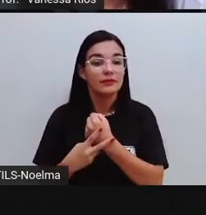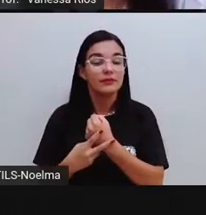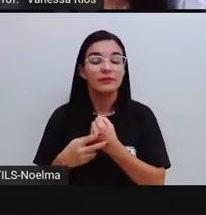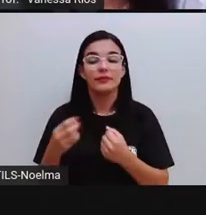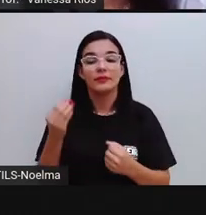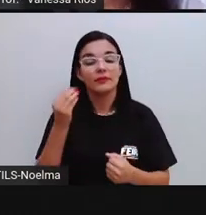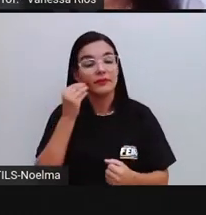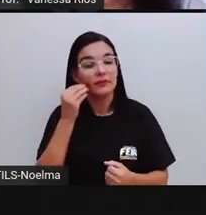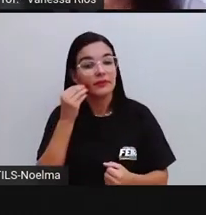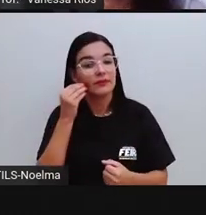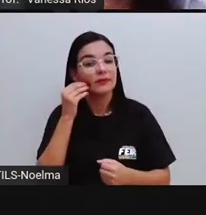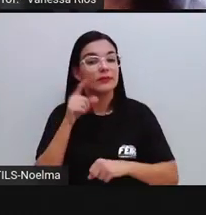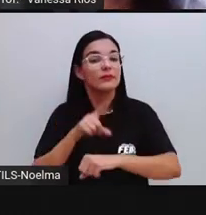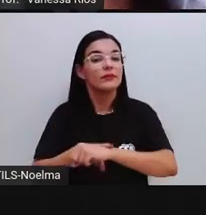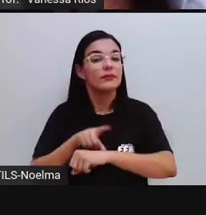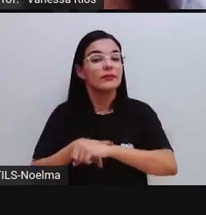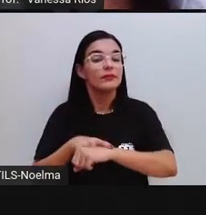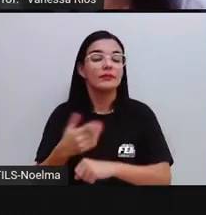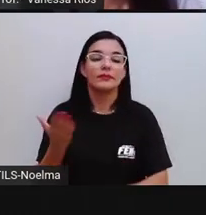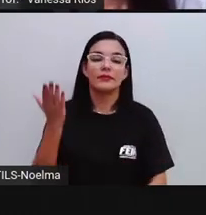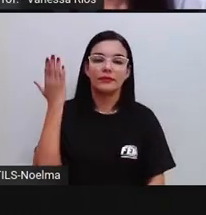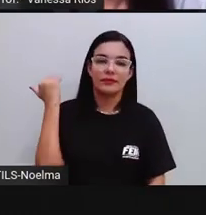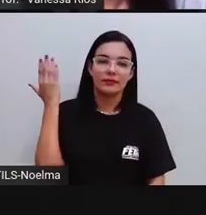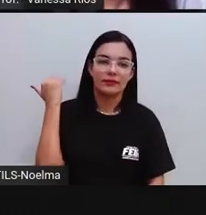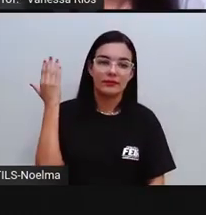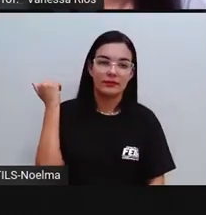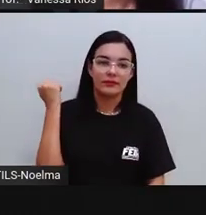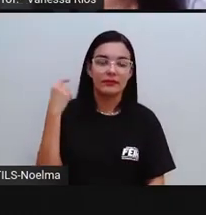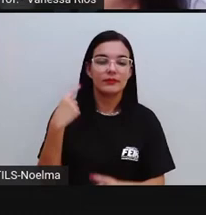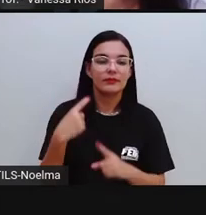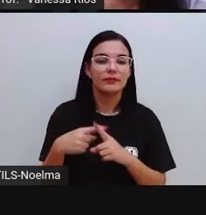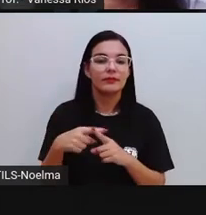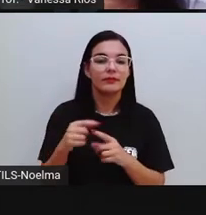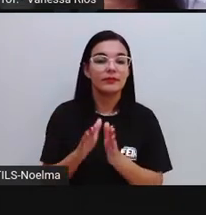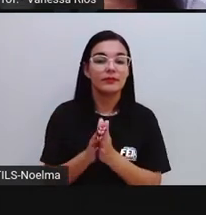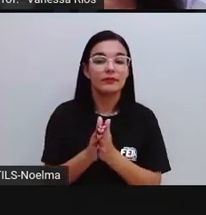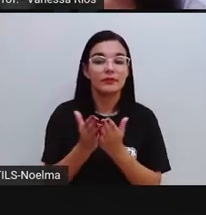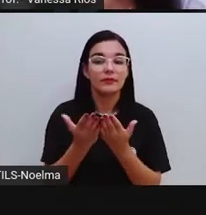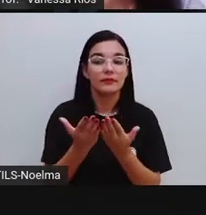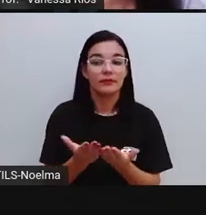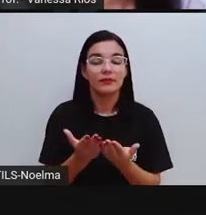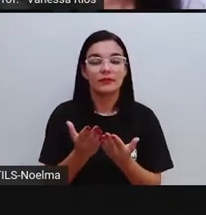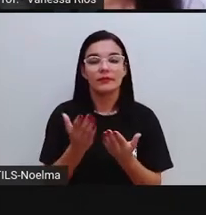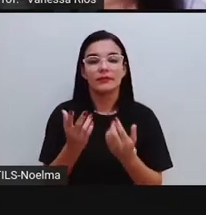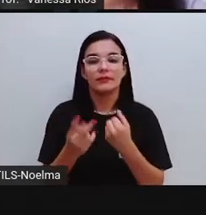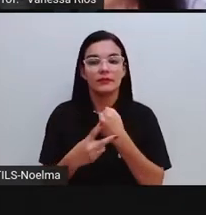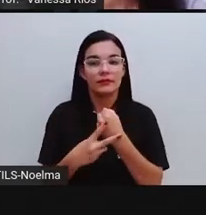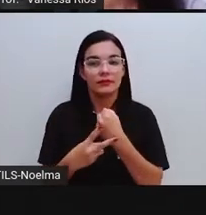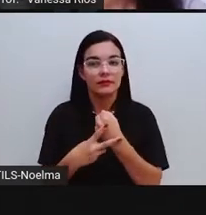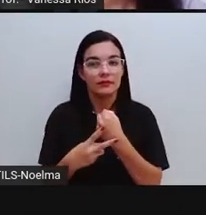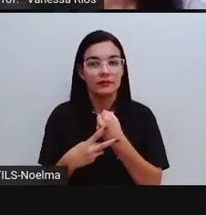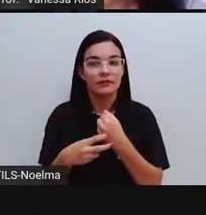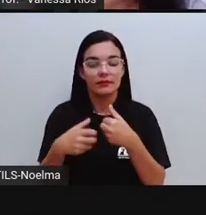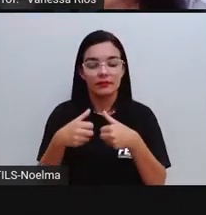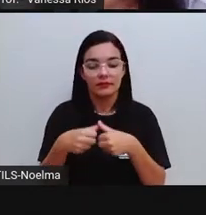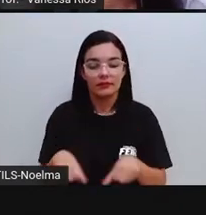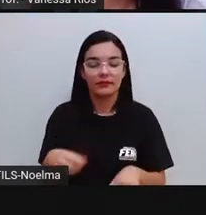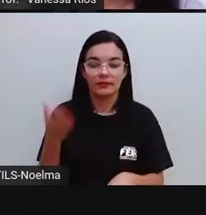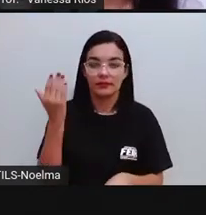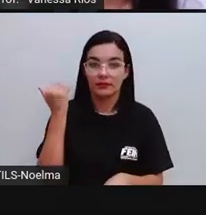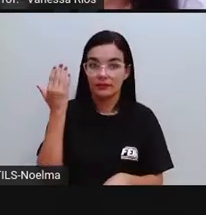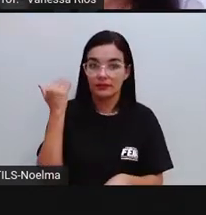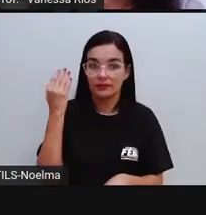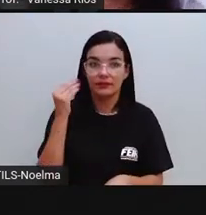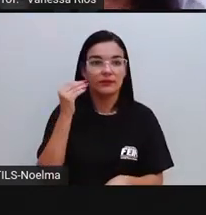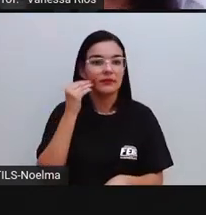referir justamente a essa função, né? Porque quando os verbos estão no tempo passado, eles vão expressar ações,